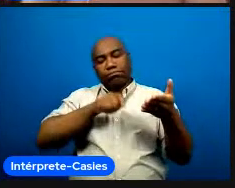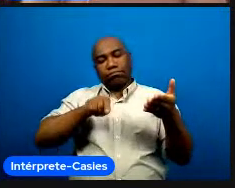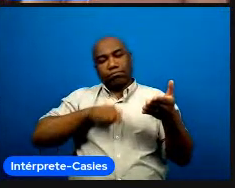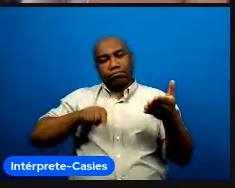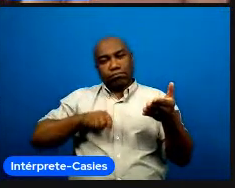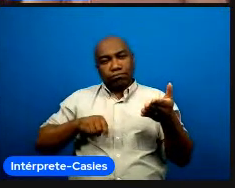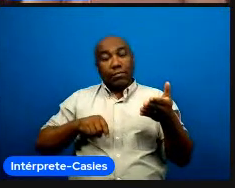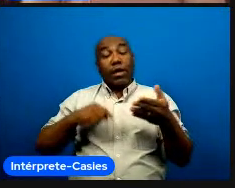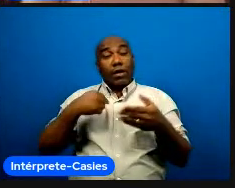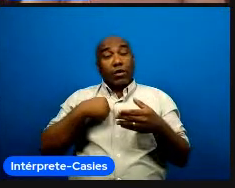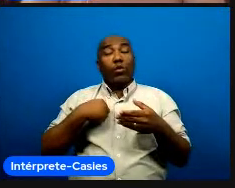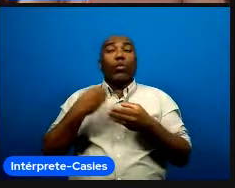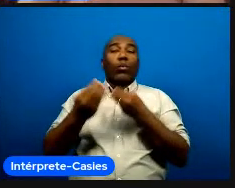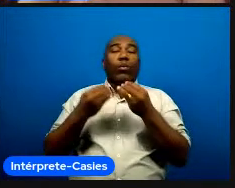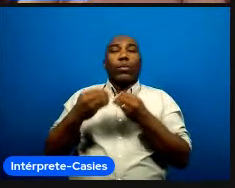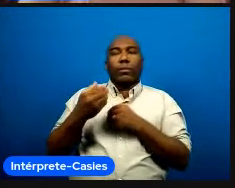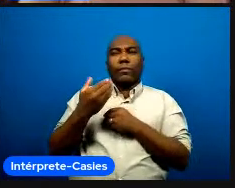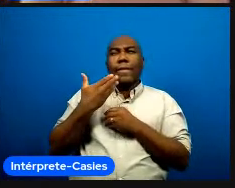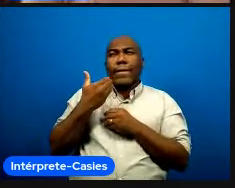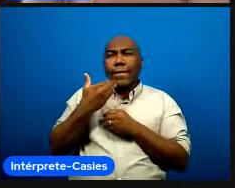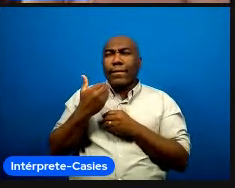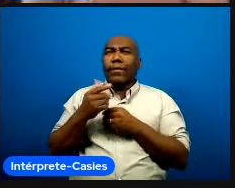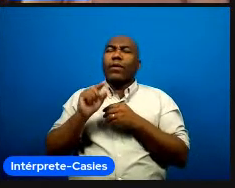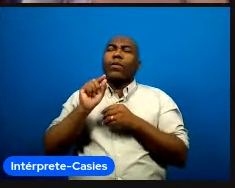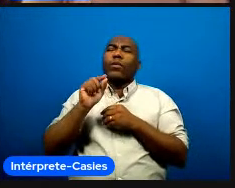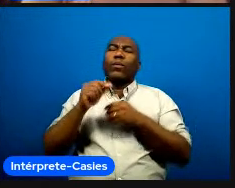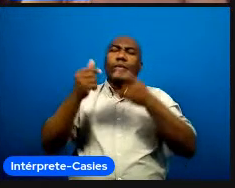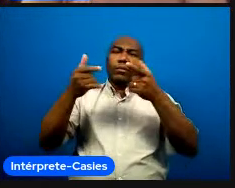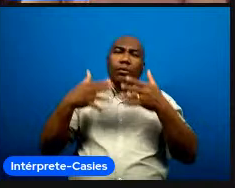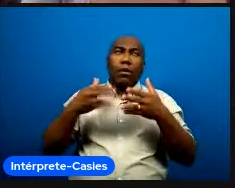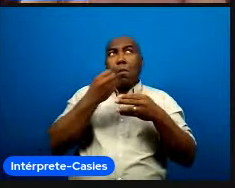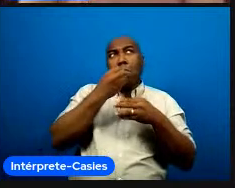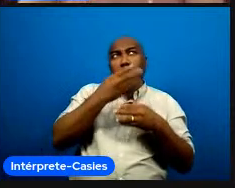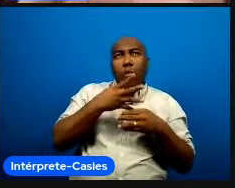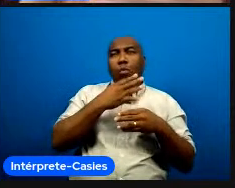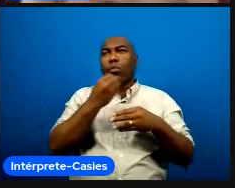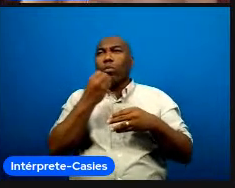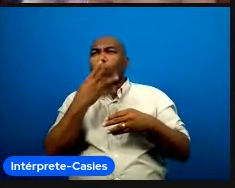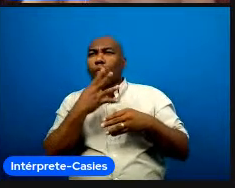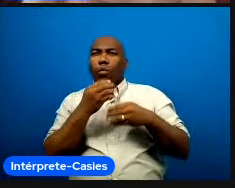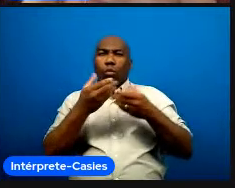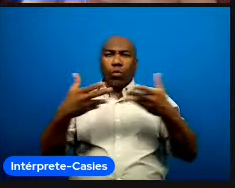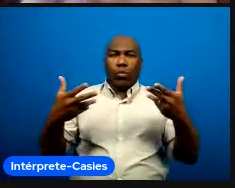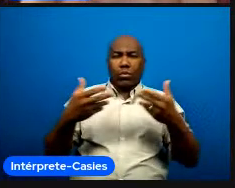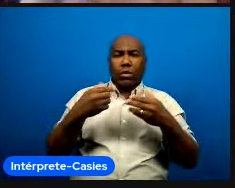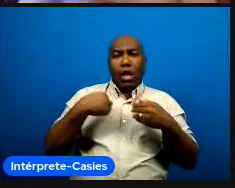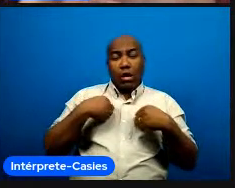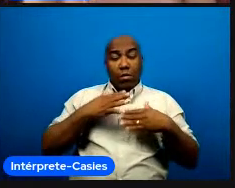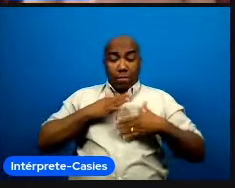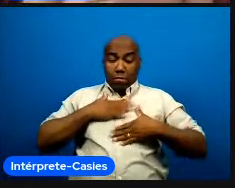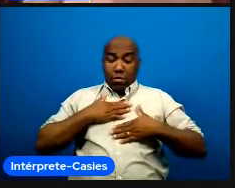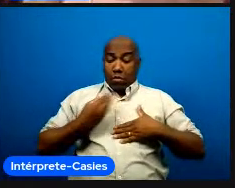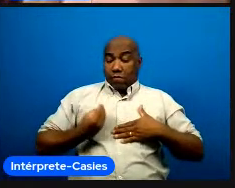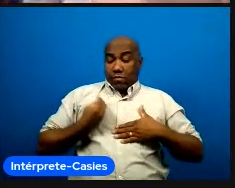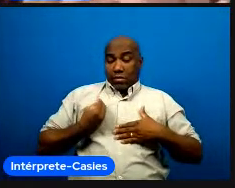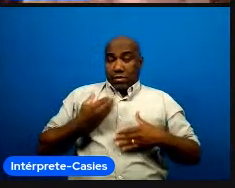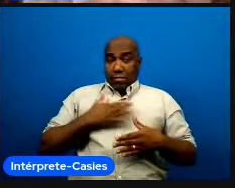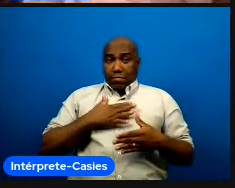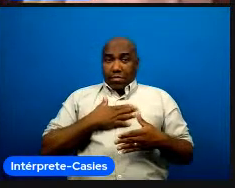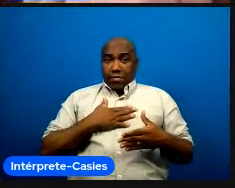eu descrevia as atividades falava o que as pessoas fizeram bem ou mal e eu falava muito pouco sobre mim né e eu levei muito